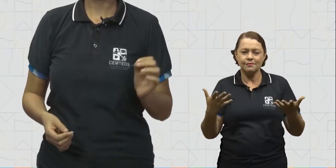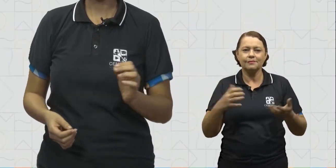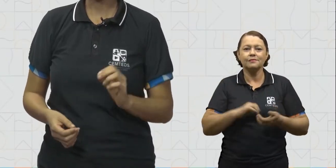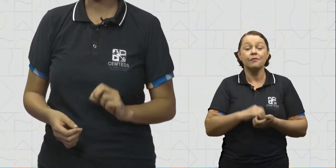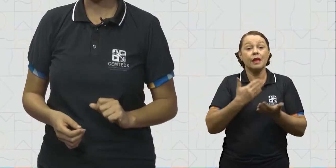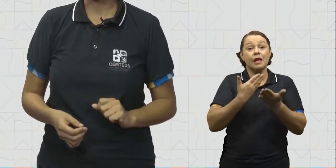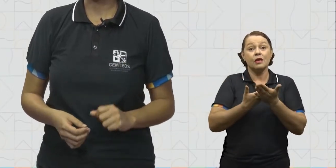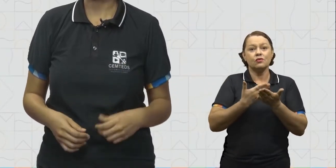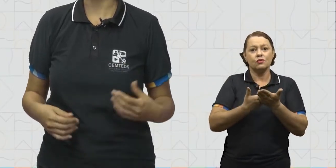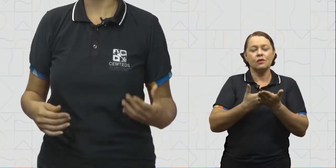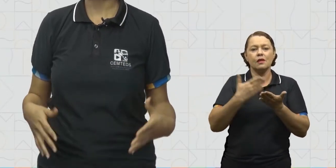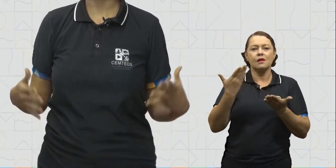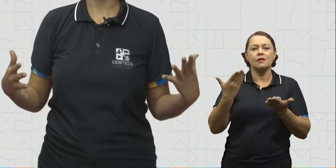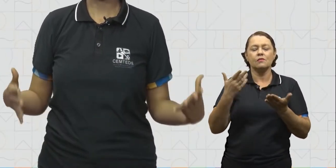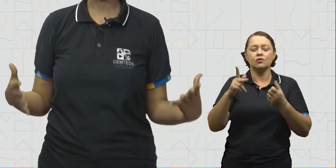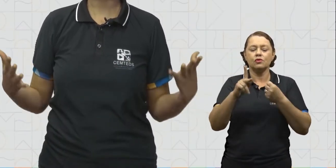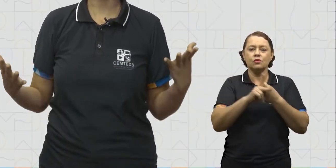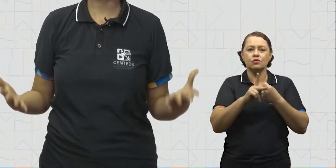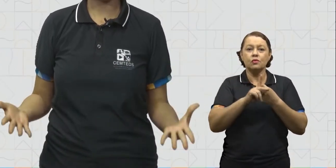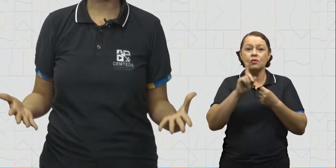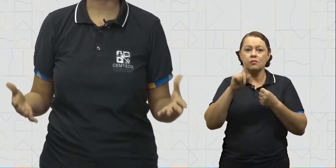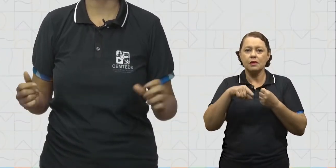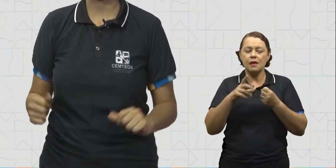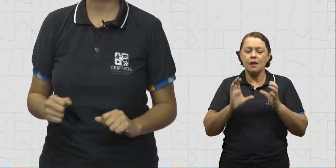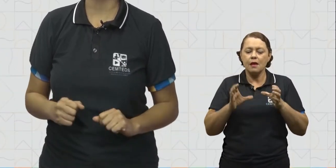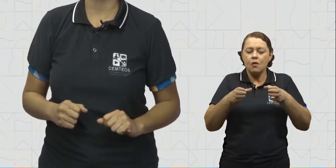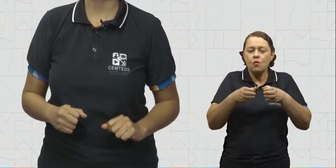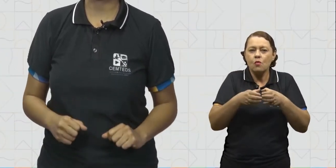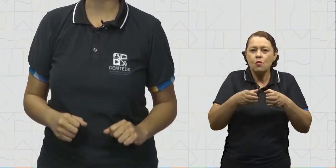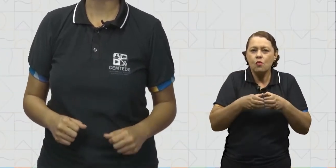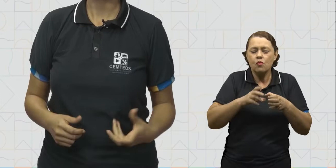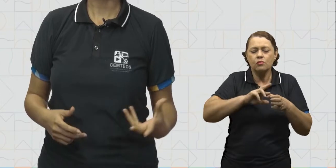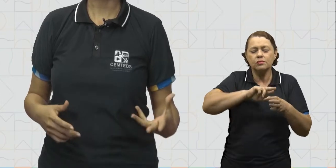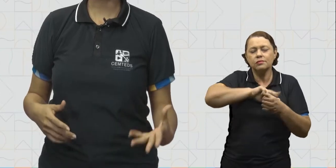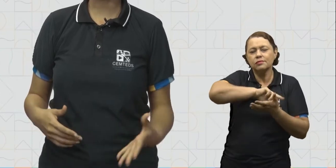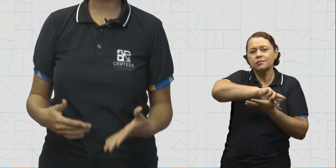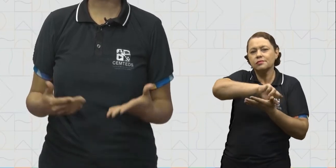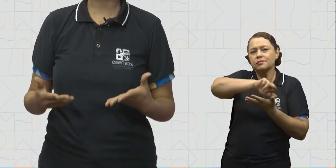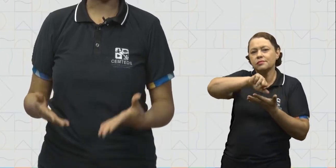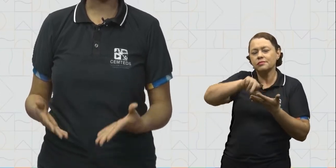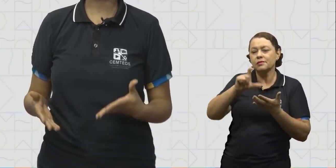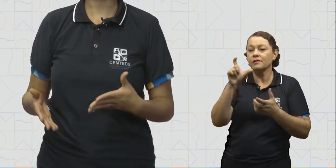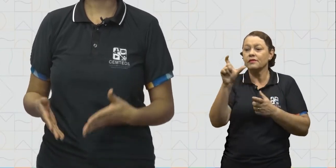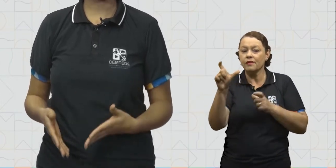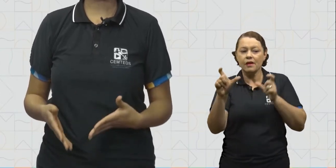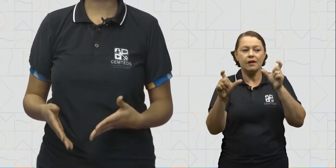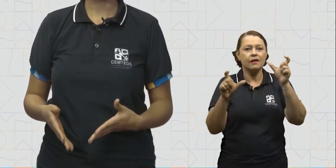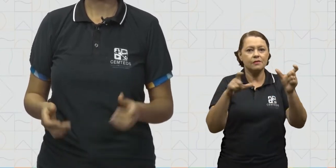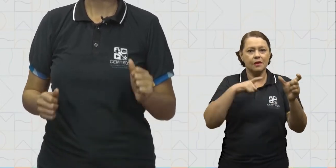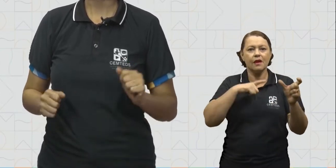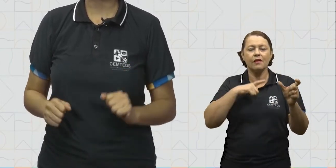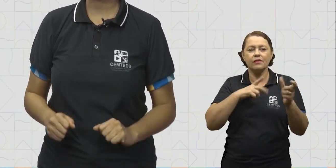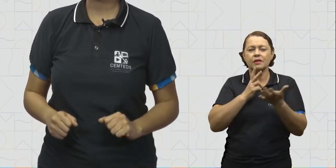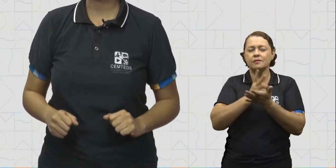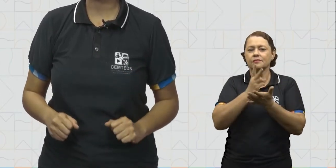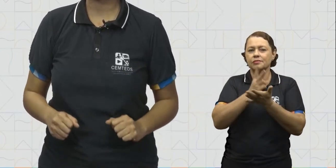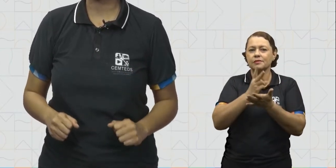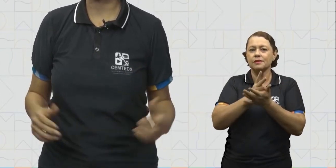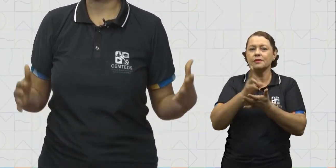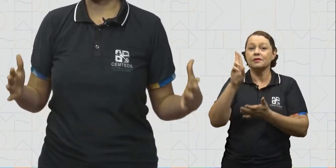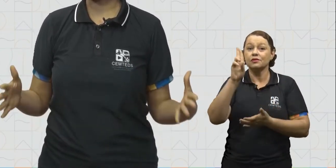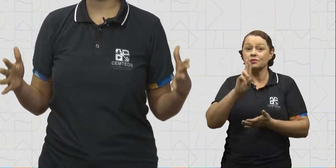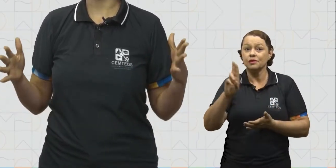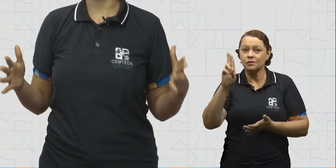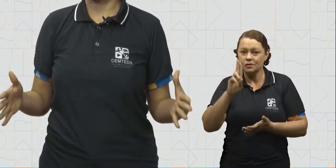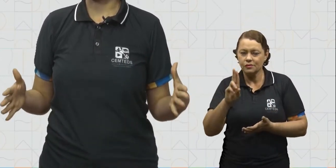classe gramatical, um grupo bem grandão de várias palavras que possuem as mesmas funções. E dentro desse